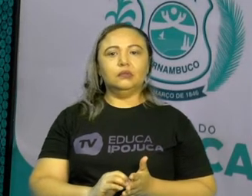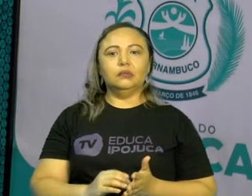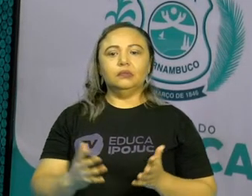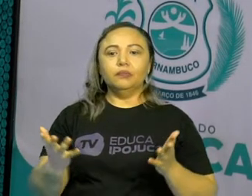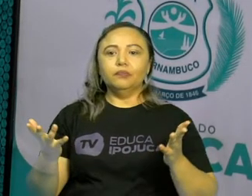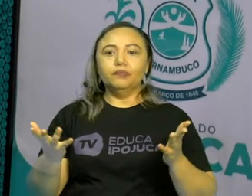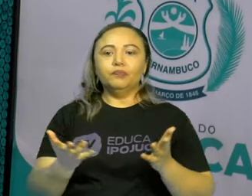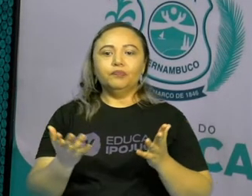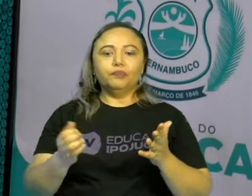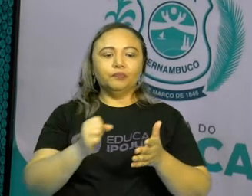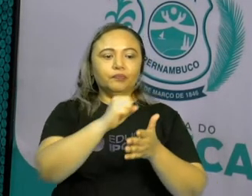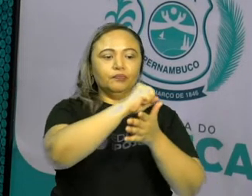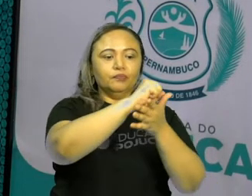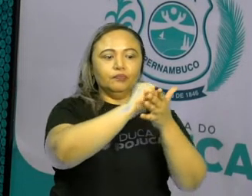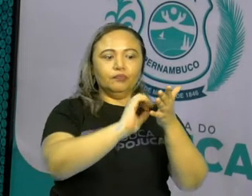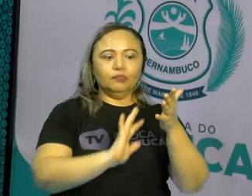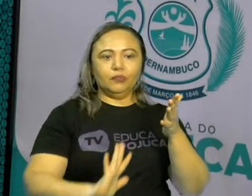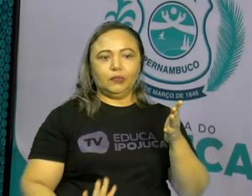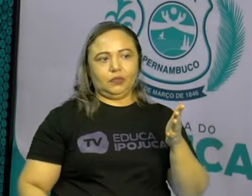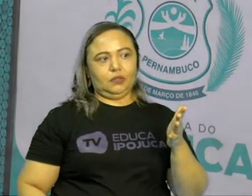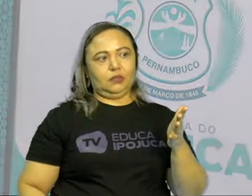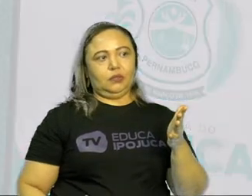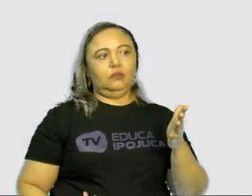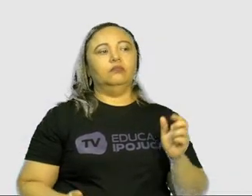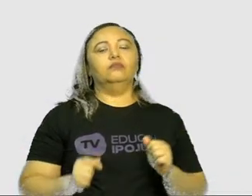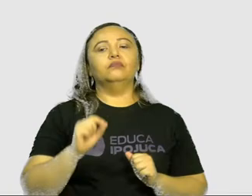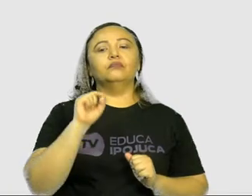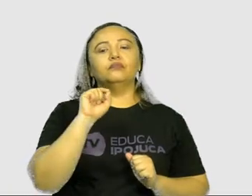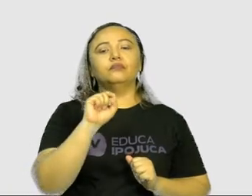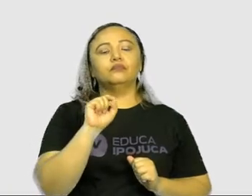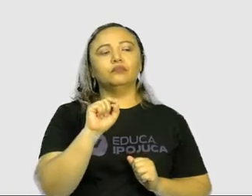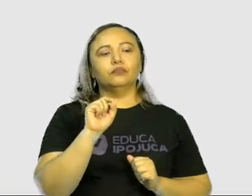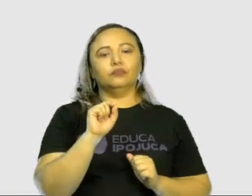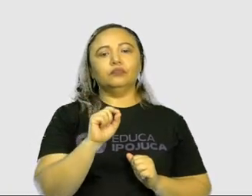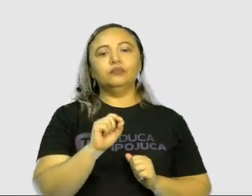E aí vai o nosso desafio de hoje, tá?